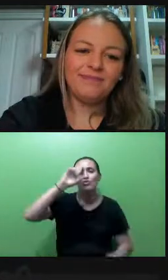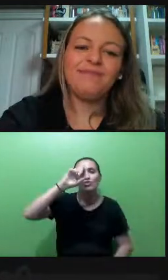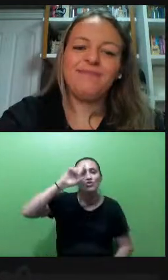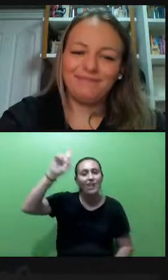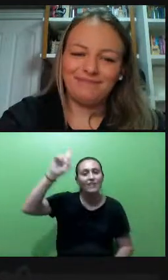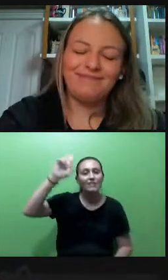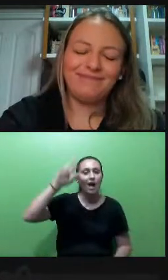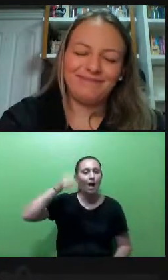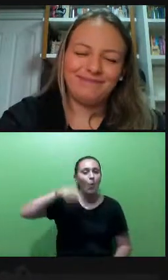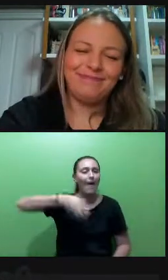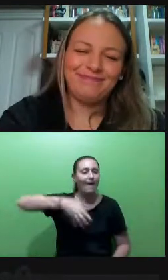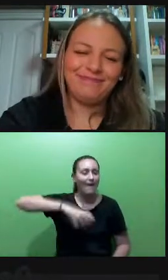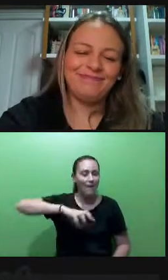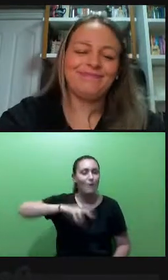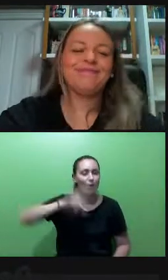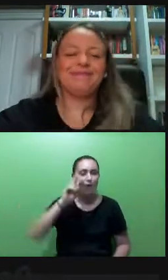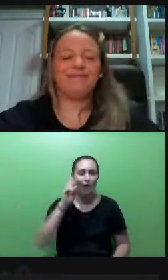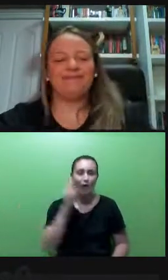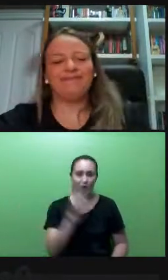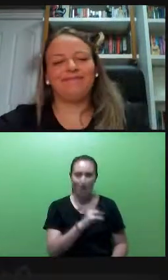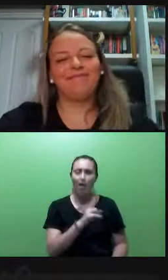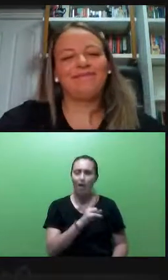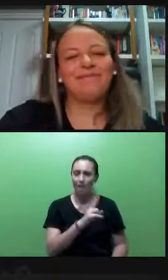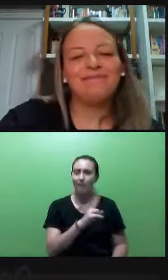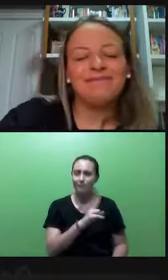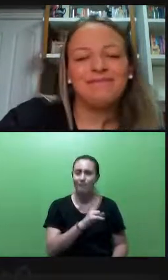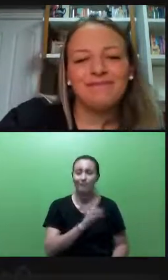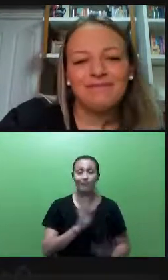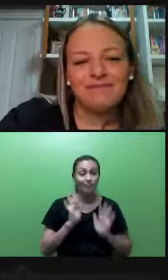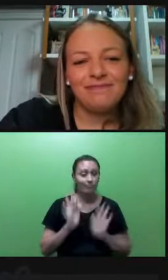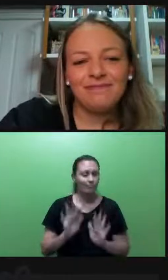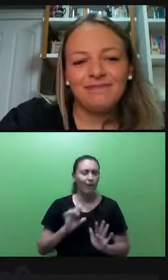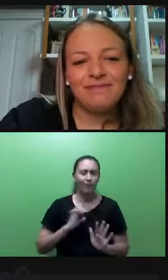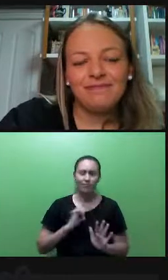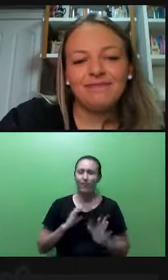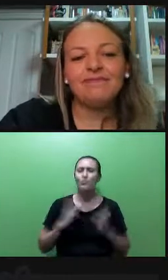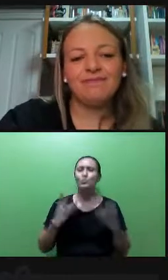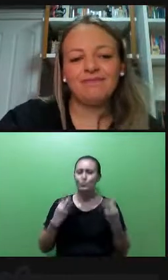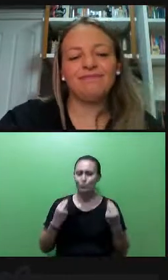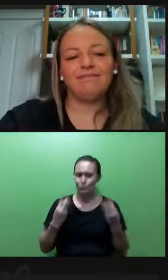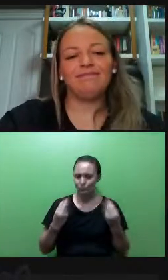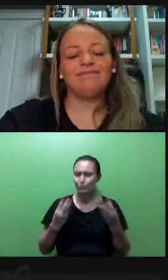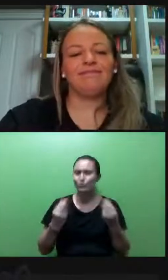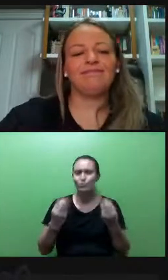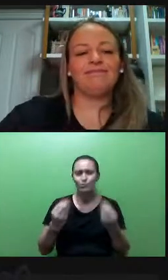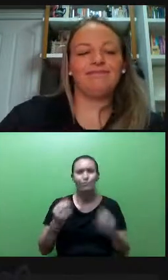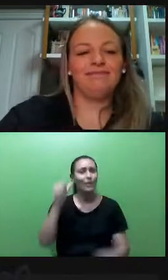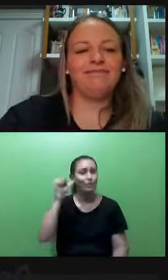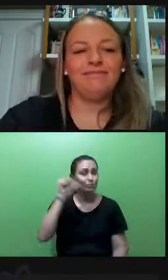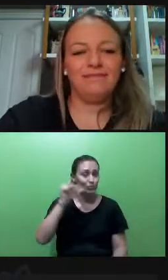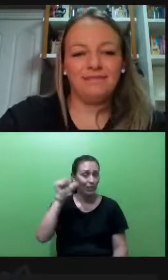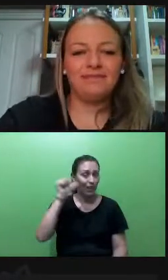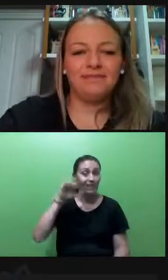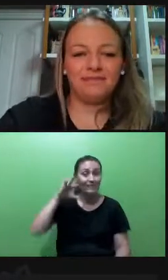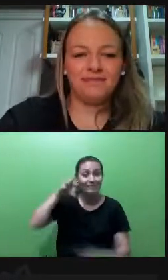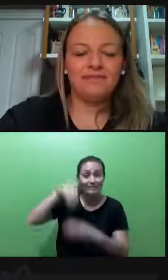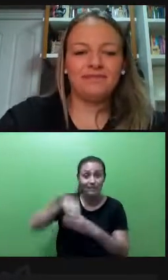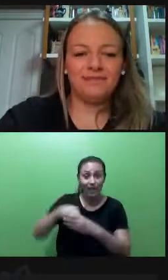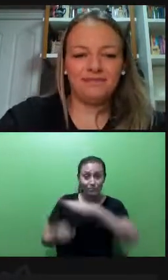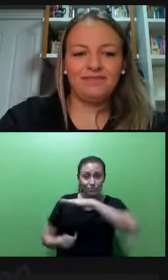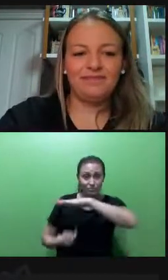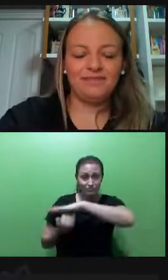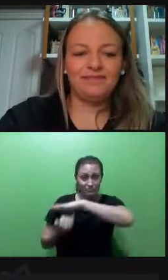campos. Então, nós temos muitas mulheres dentro do Instituto Federal do Rio Grande do Sul, muitas